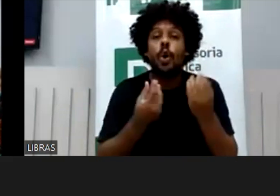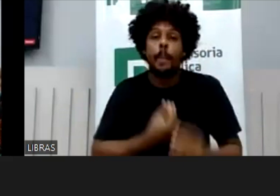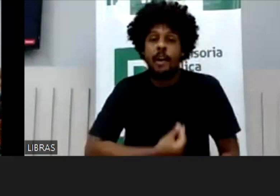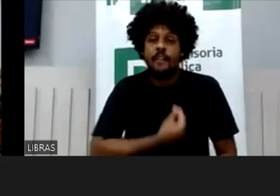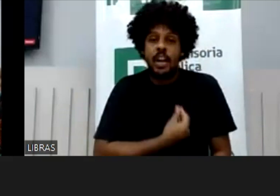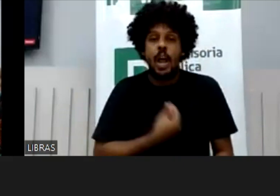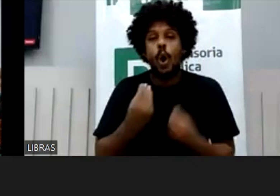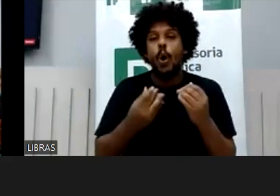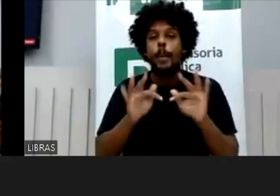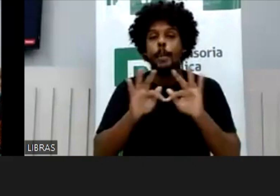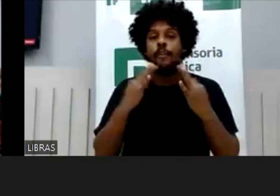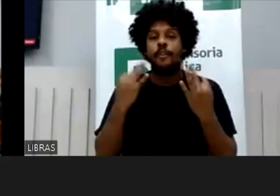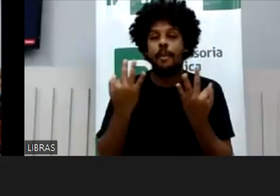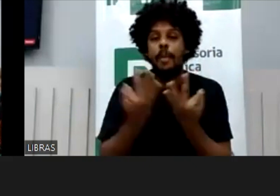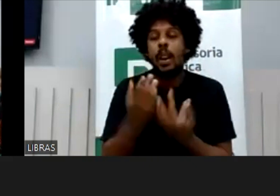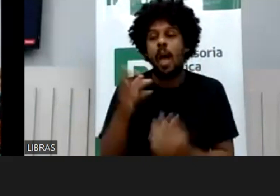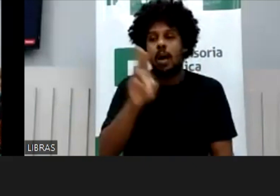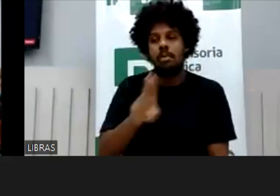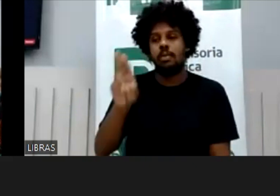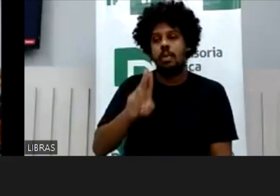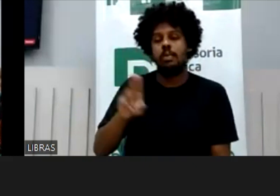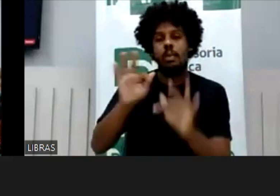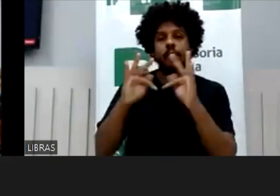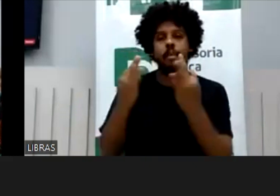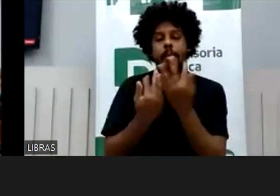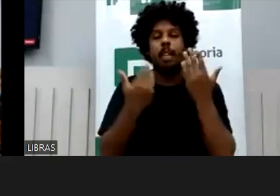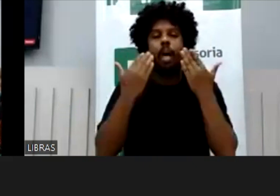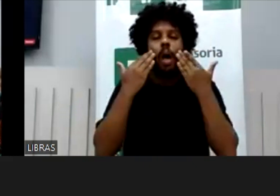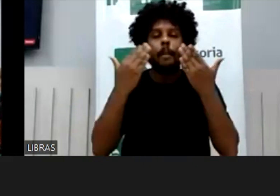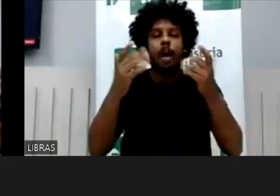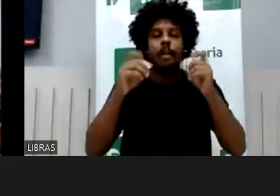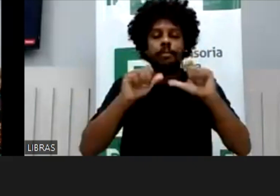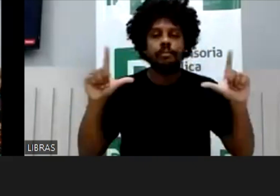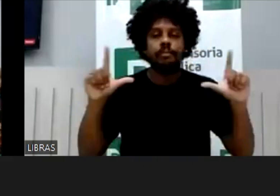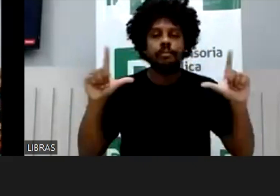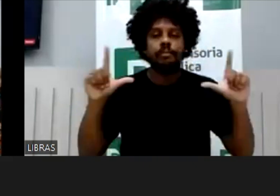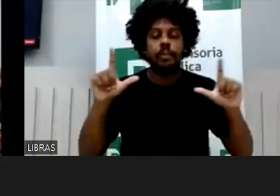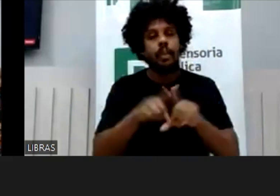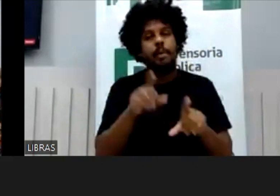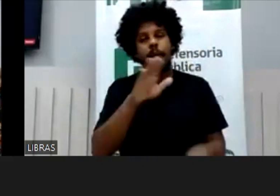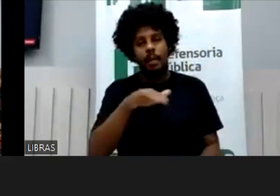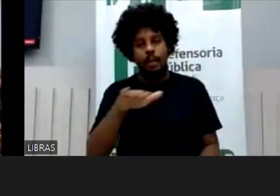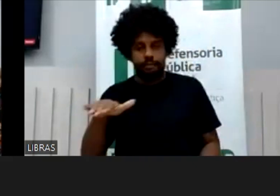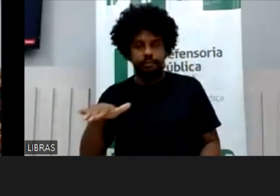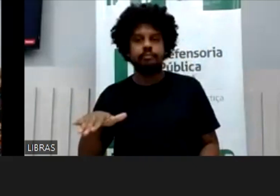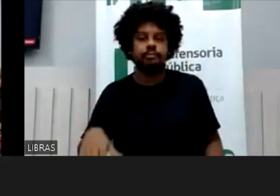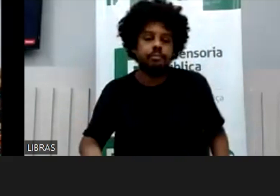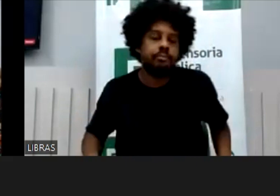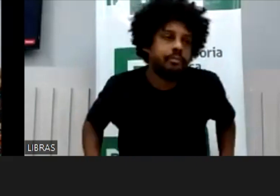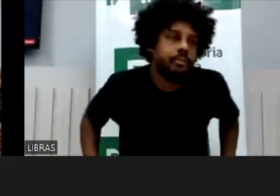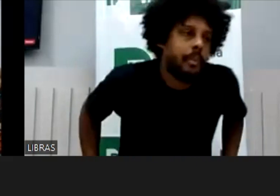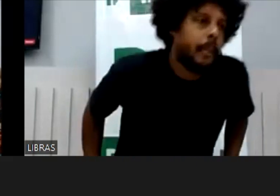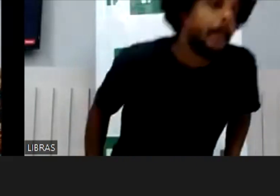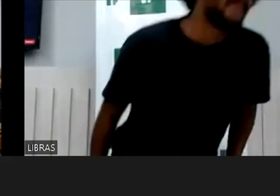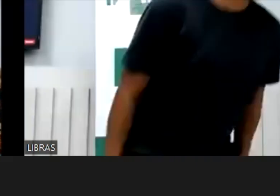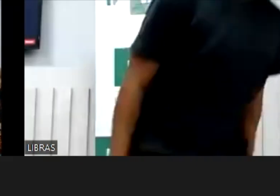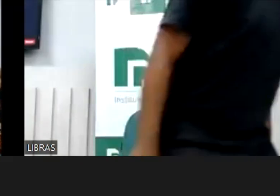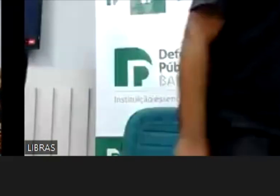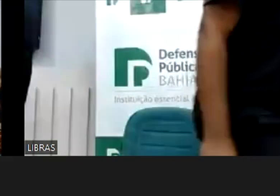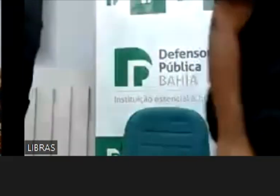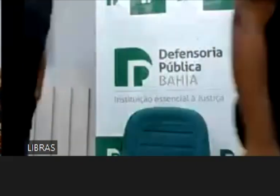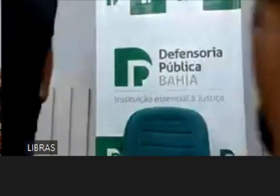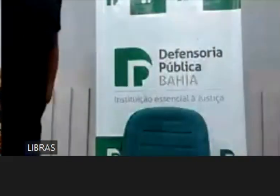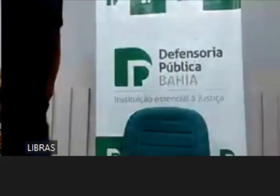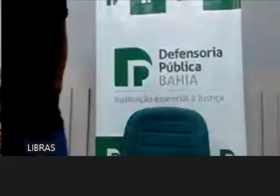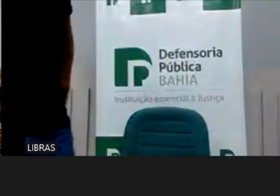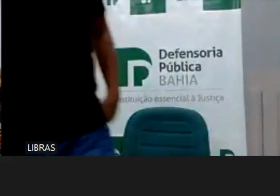a família virou um produto na internet, e as crianças são, a família é com filhos, né, ela é muito mais